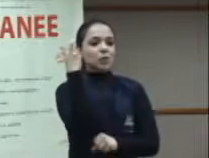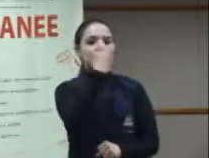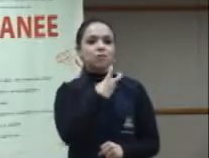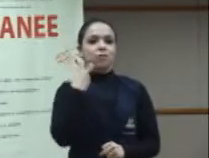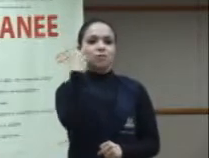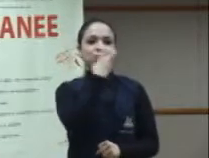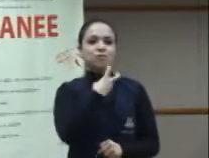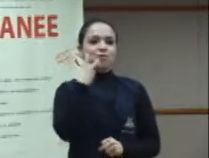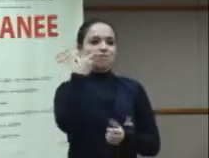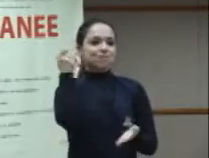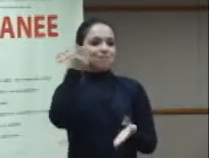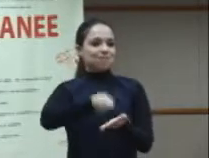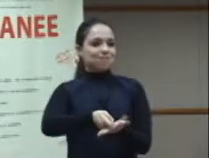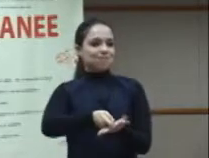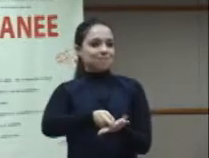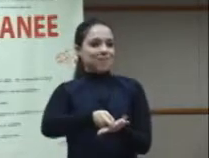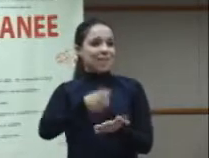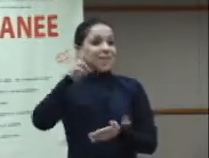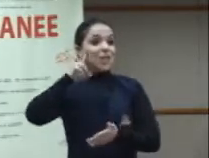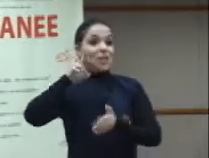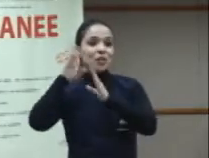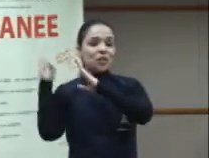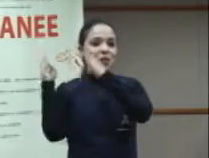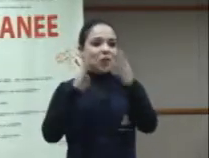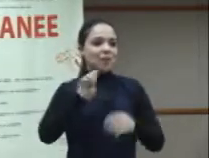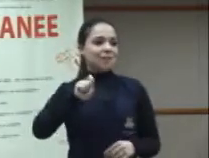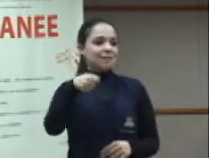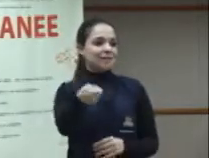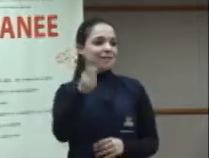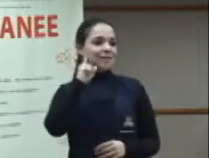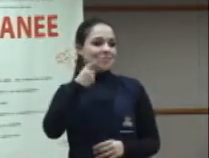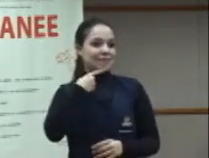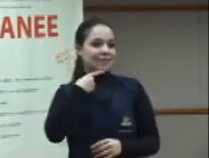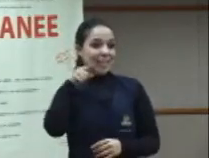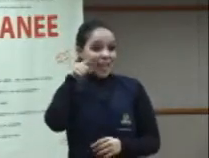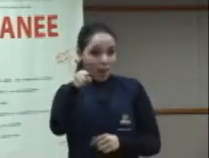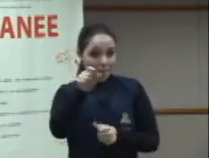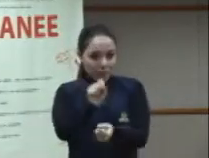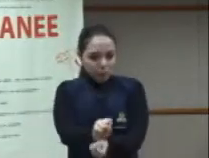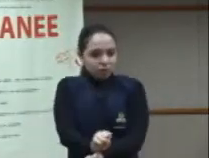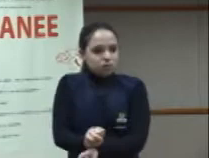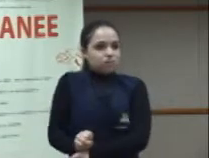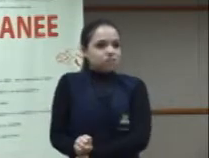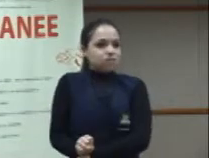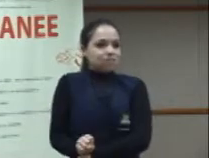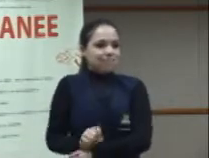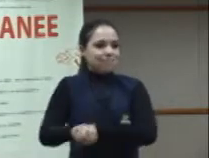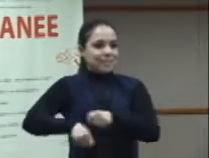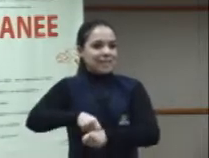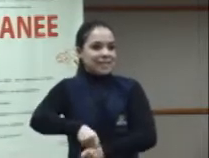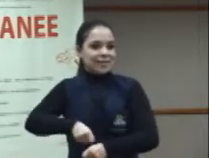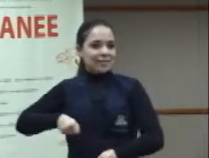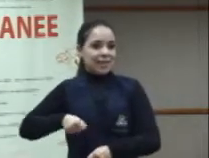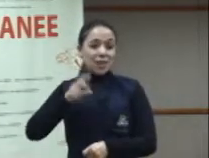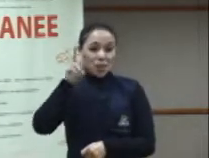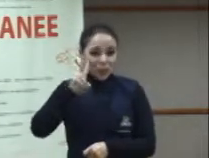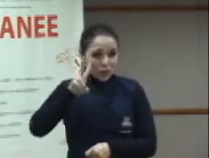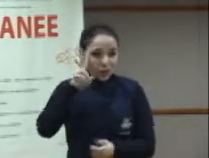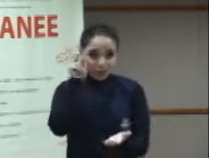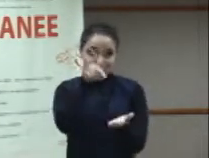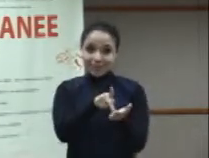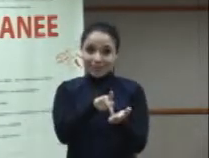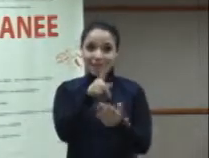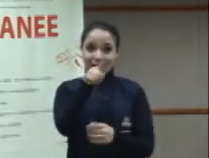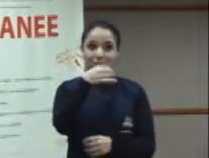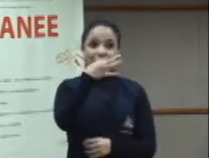puro na história dos surdos, onde as suas mãos foram, inclusive, algemadas. Nós temos histórias terríveis, e essas